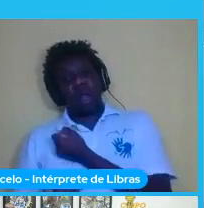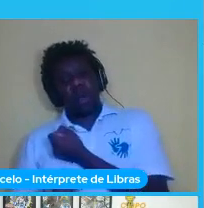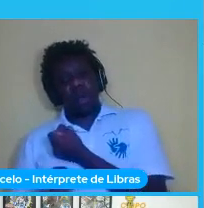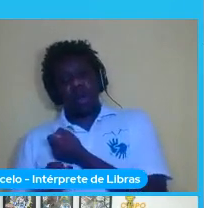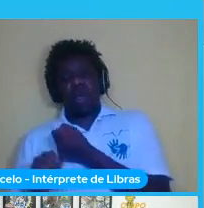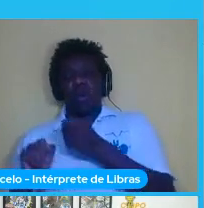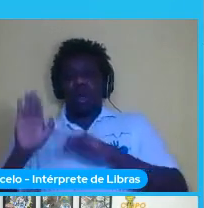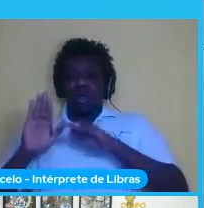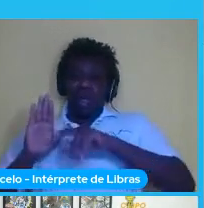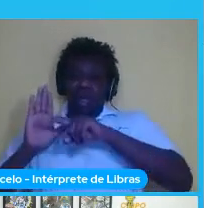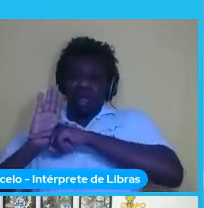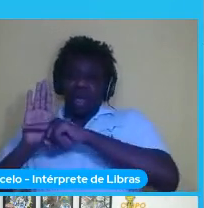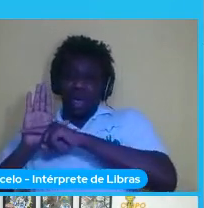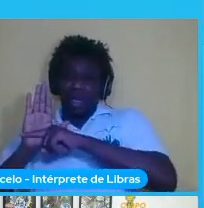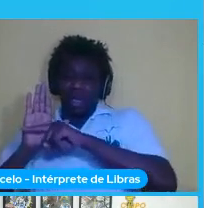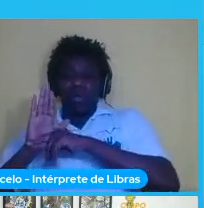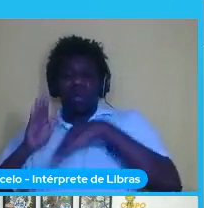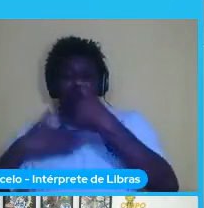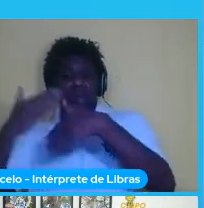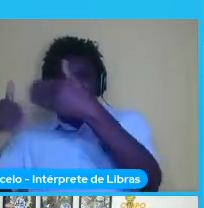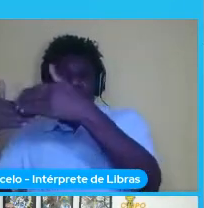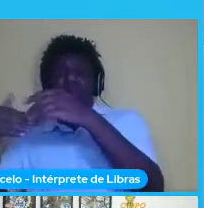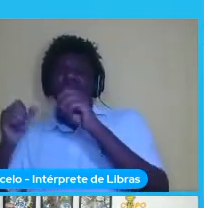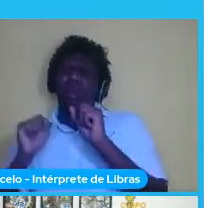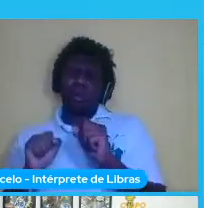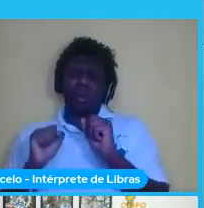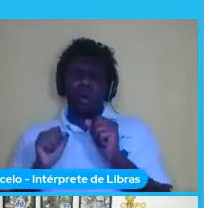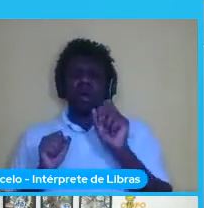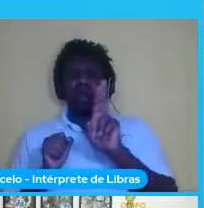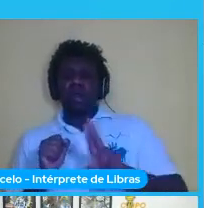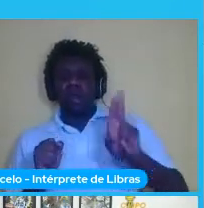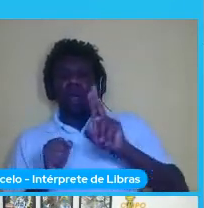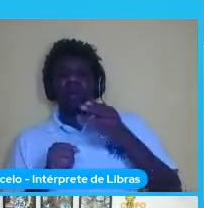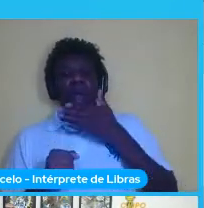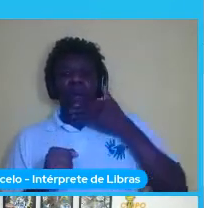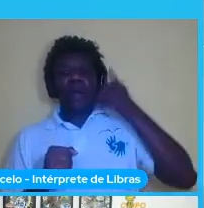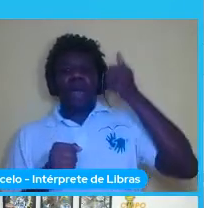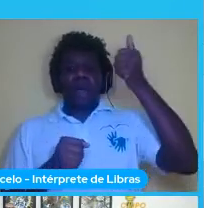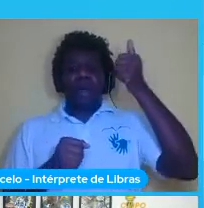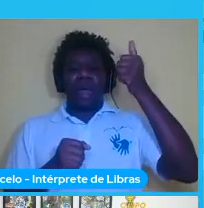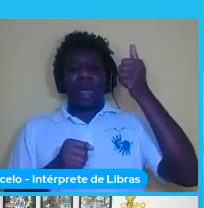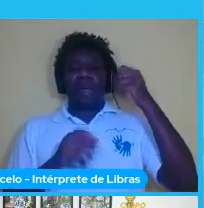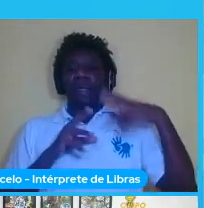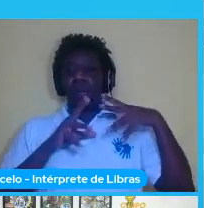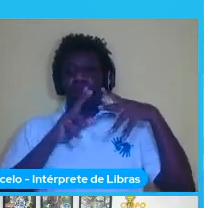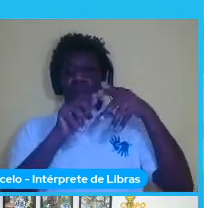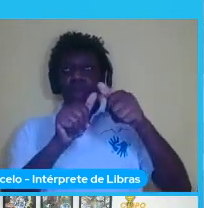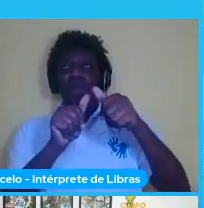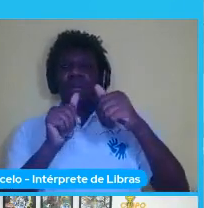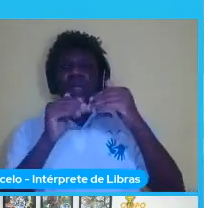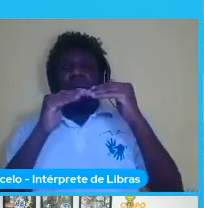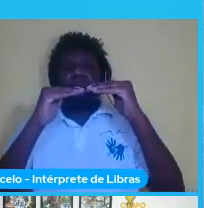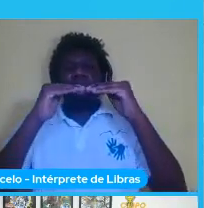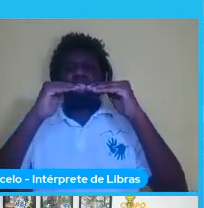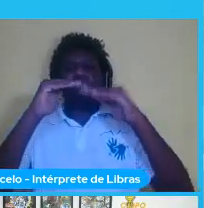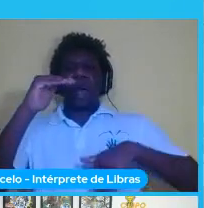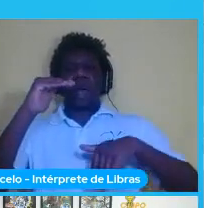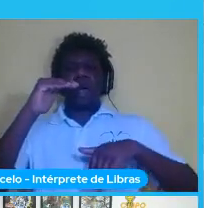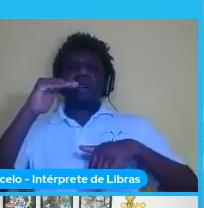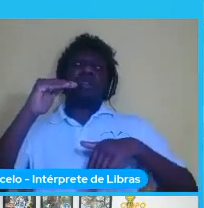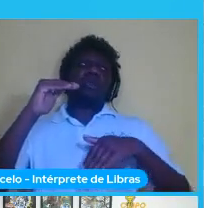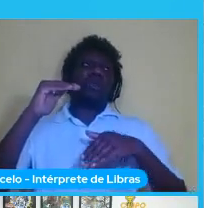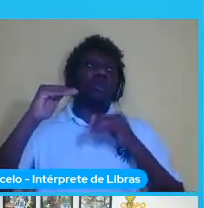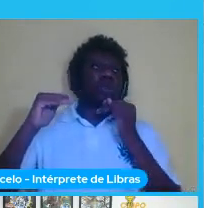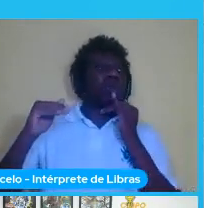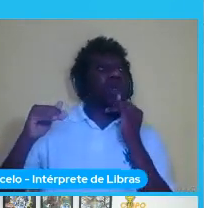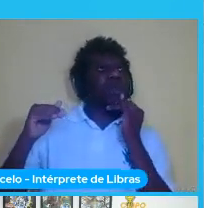isso para frente você pode usar a função de ativação para melhorar isso então tudo que é abaixo de por exemplo aqui